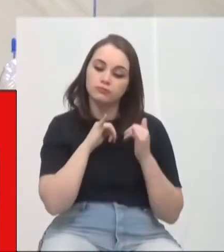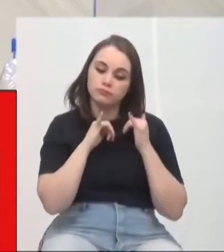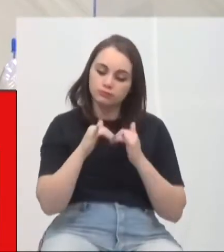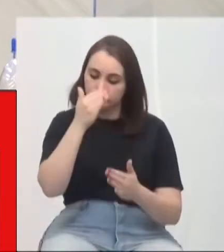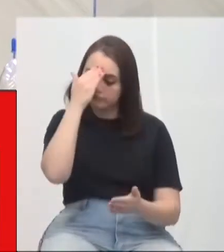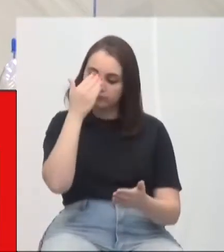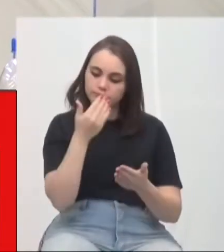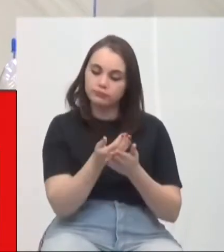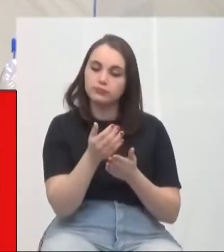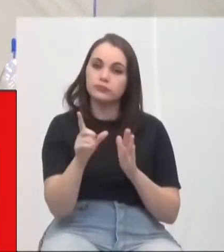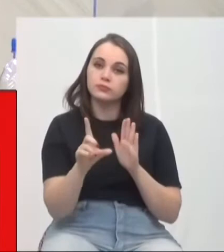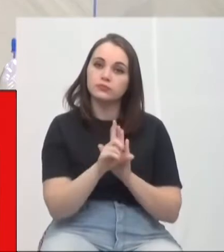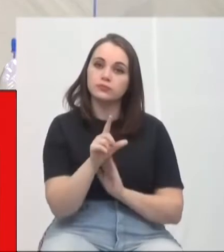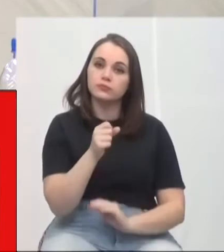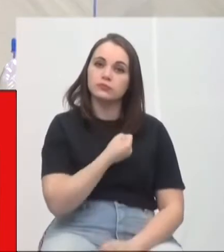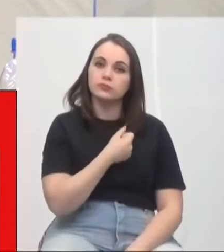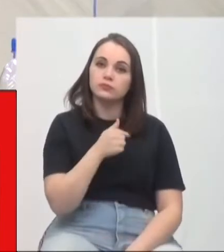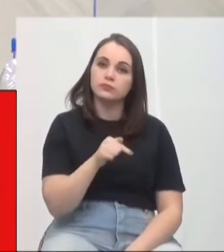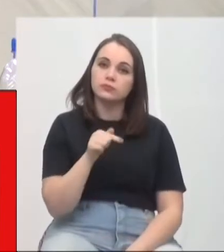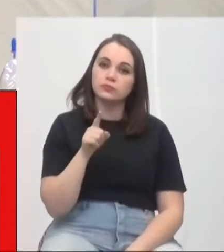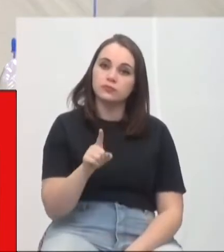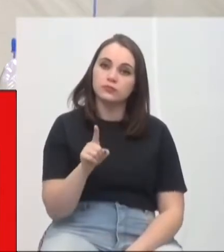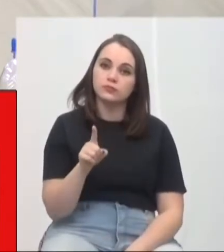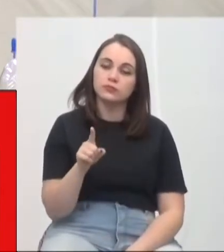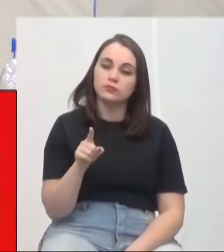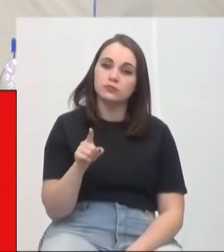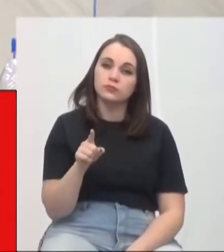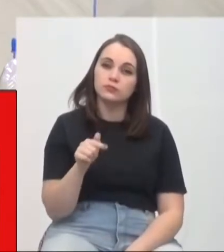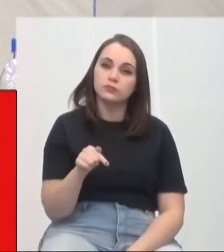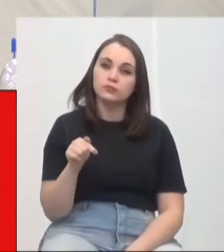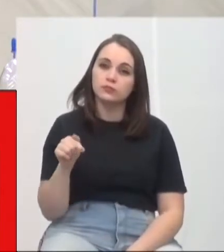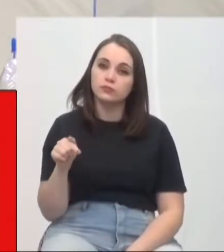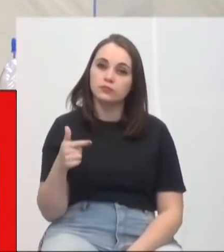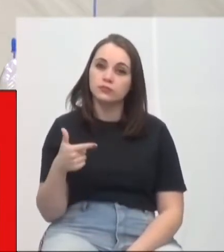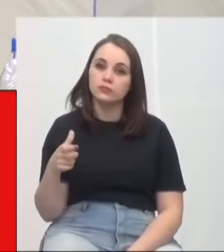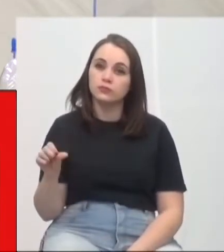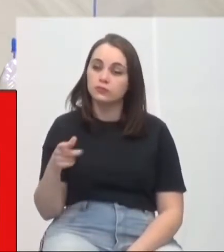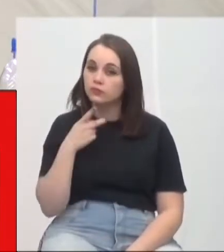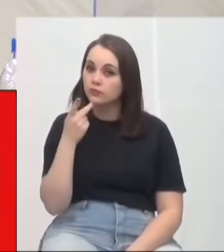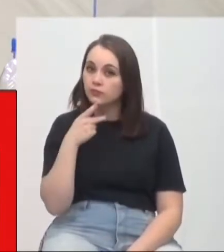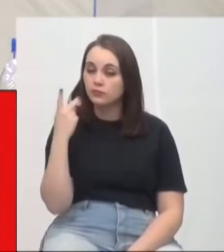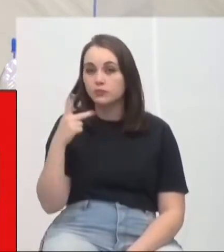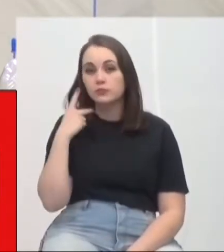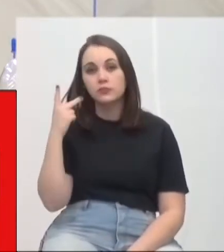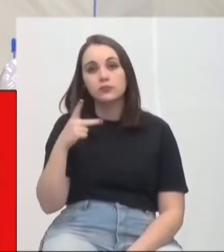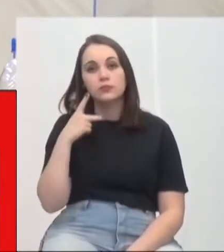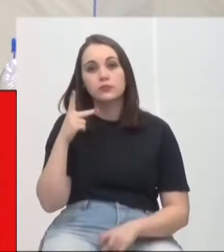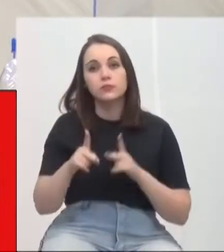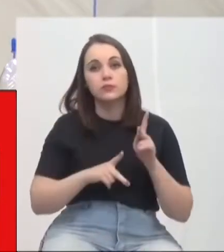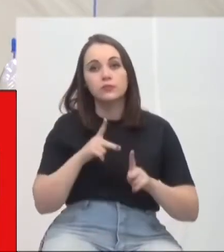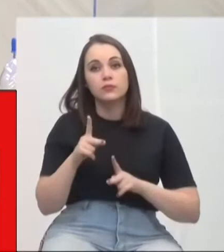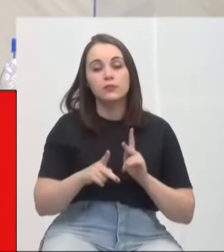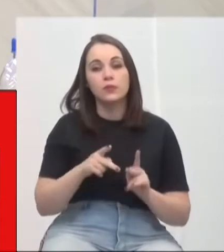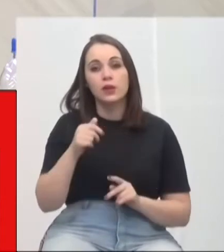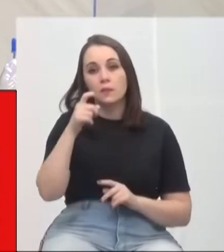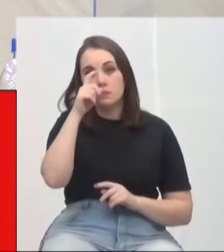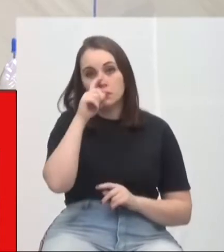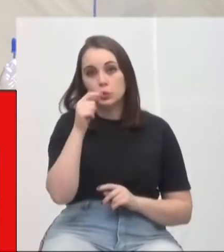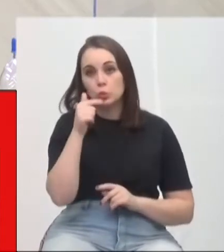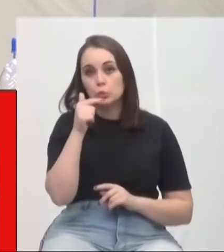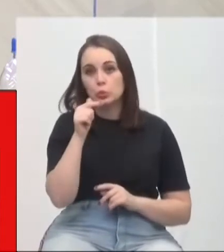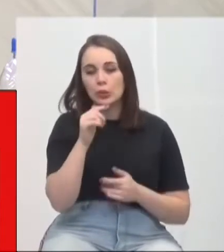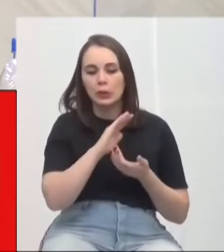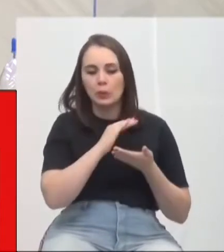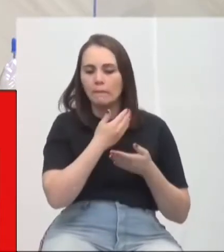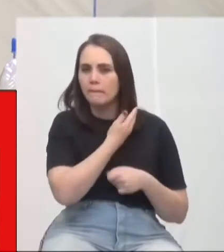garantia de aplicação da Lei nº.929, 20, 21, que institui a política pública, menstruação sem tabu. Se está